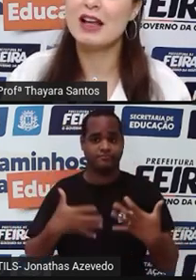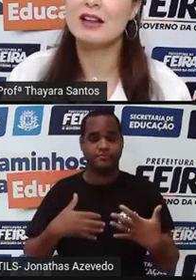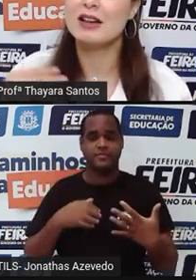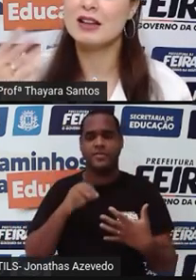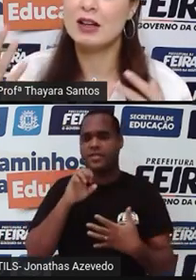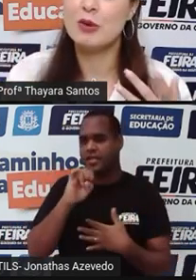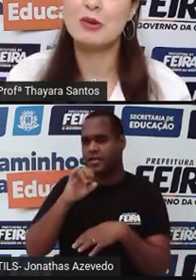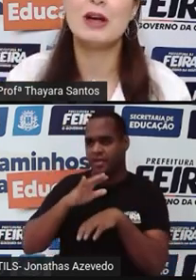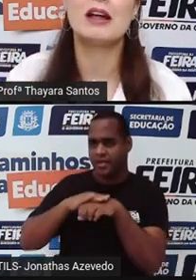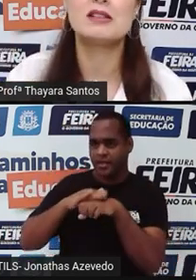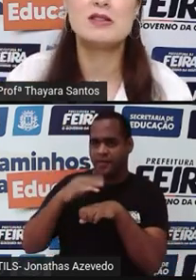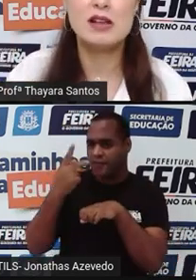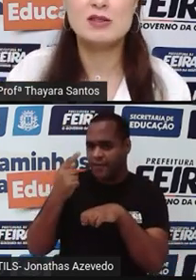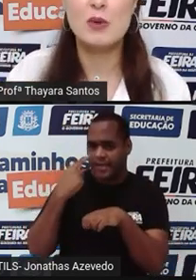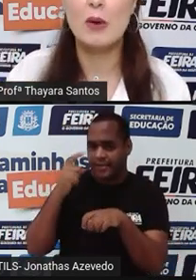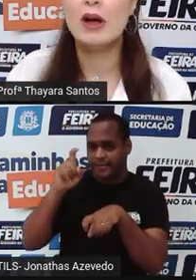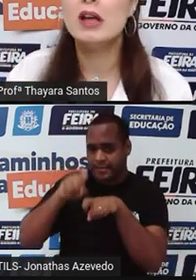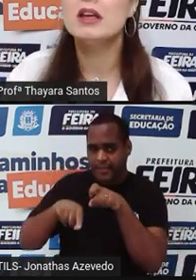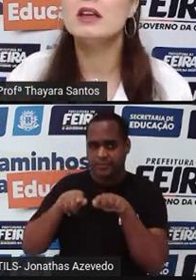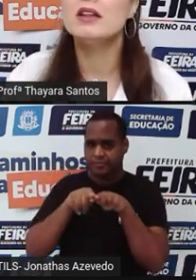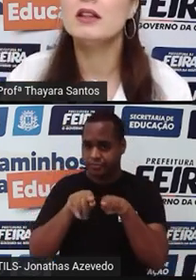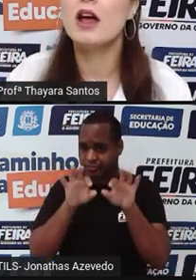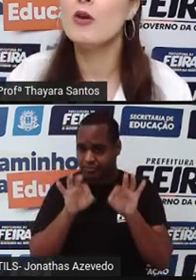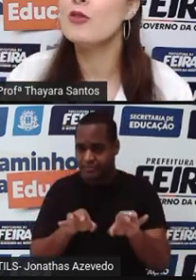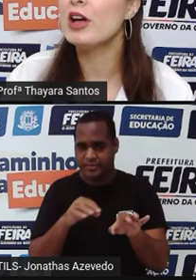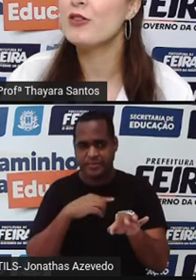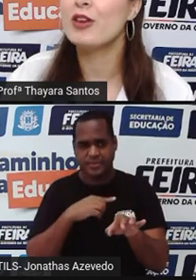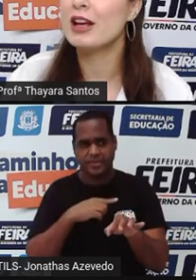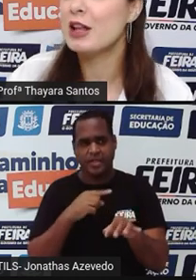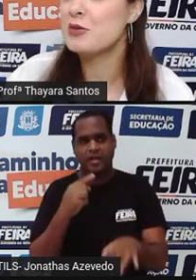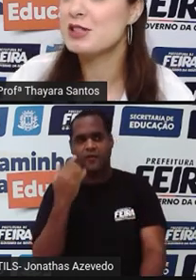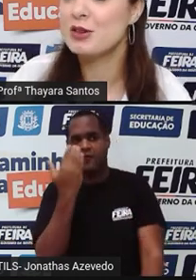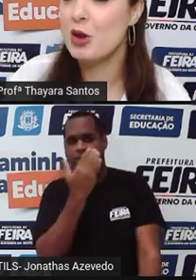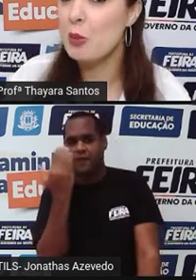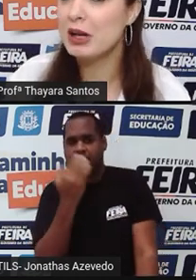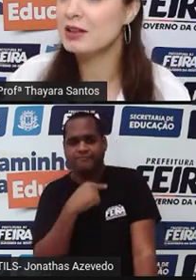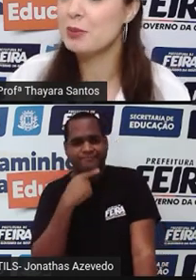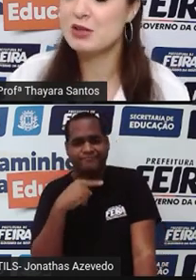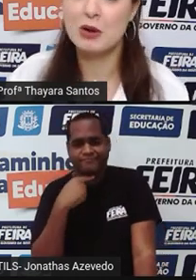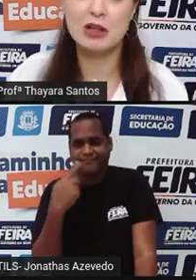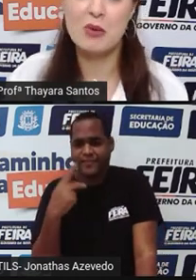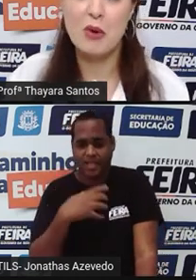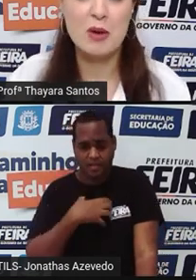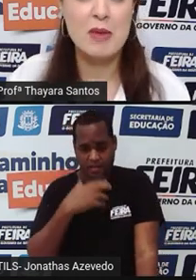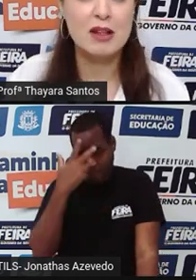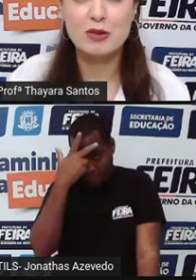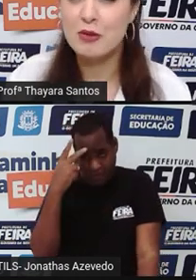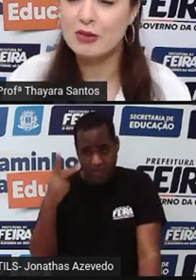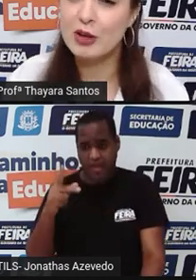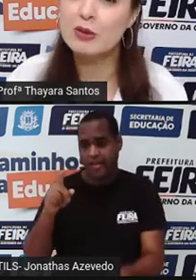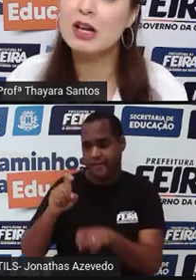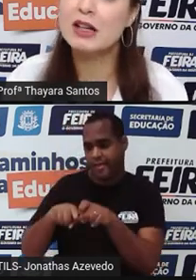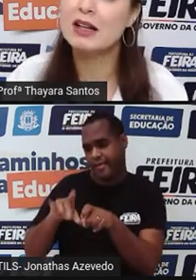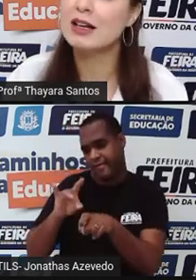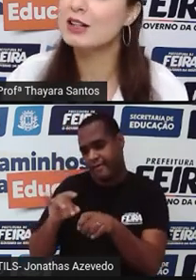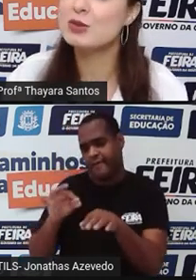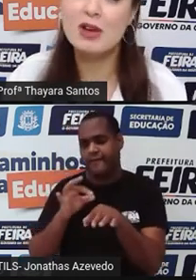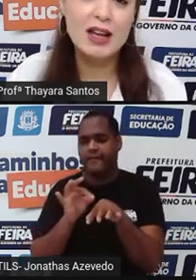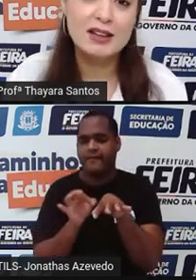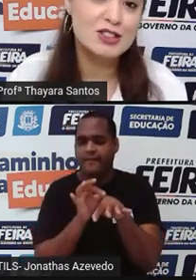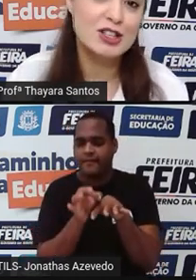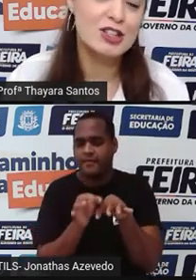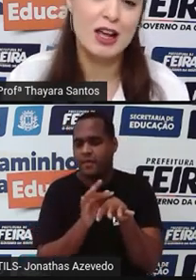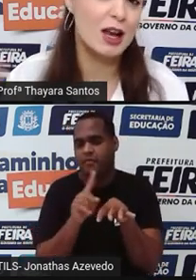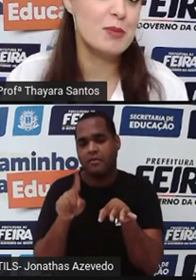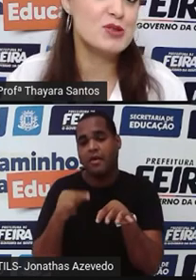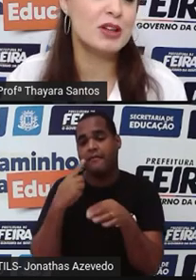você está naquele momento da relação sexual e não verifica nenhum sintoma ali na pessoa, nenhum corrimento, nenhuma verruga, nada, isso não